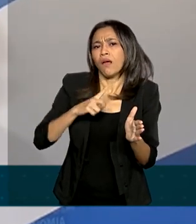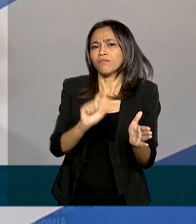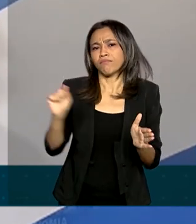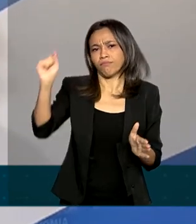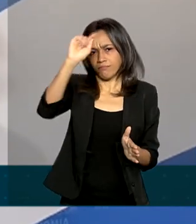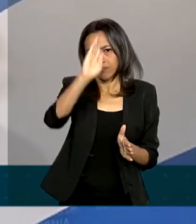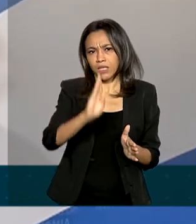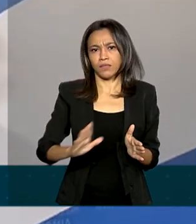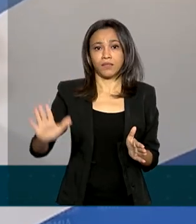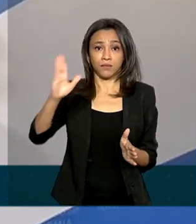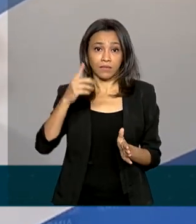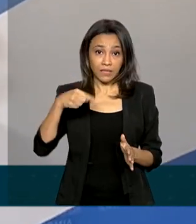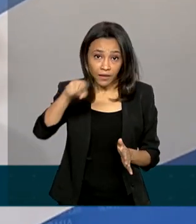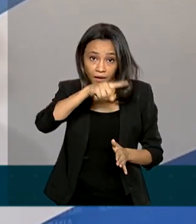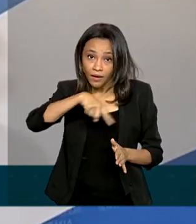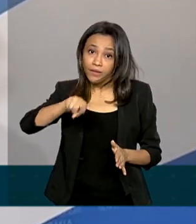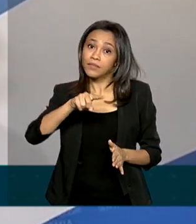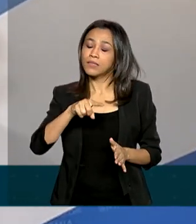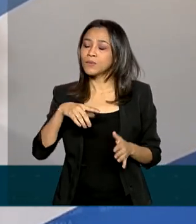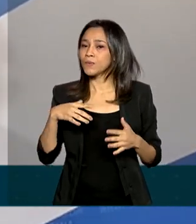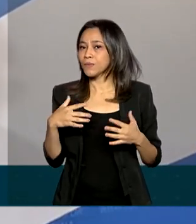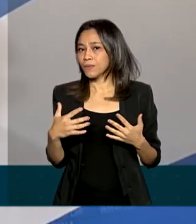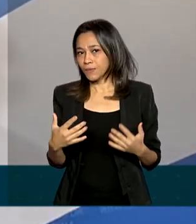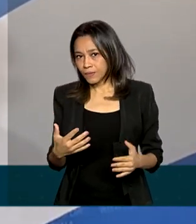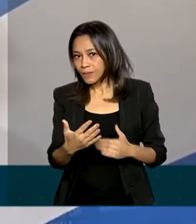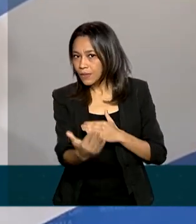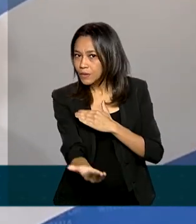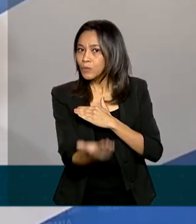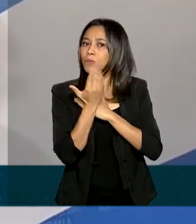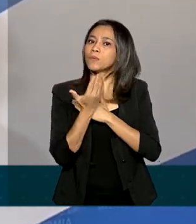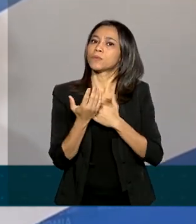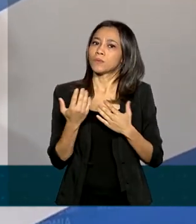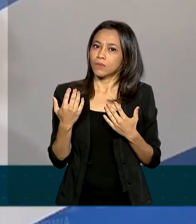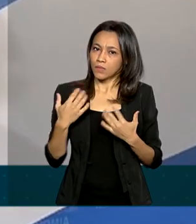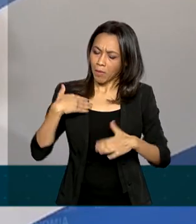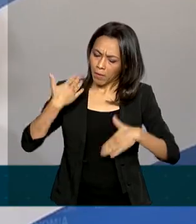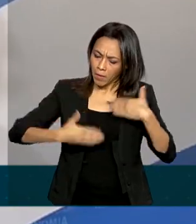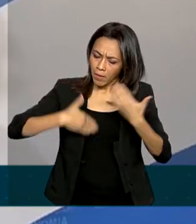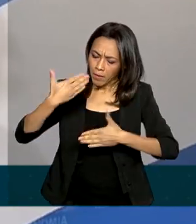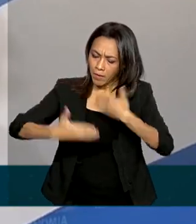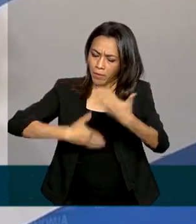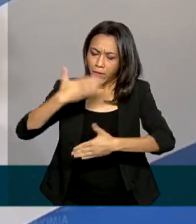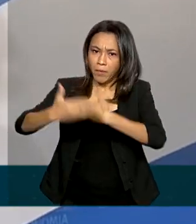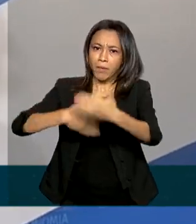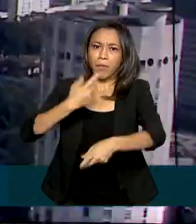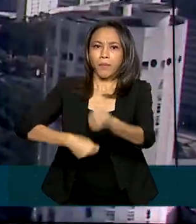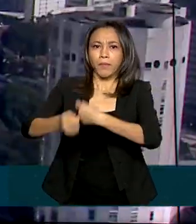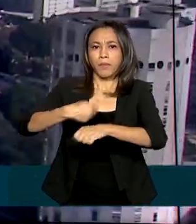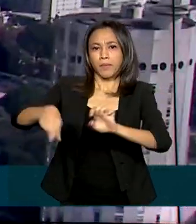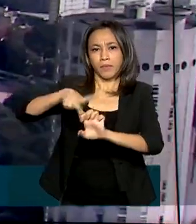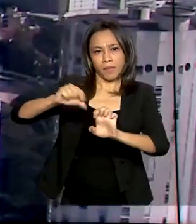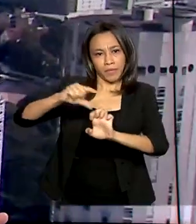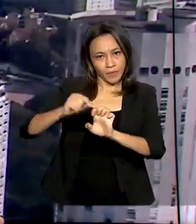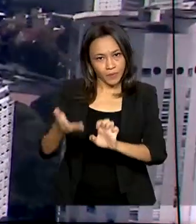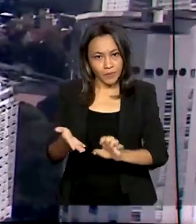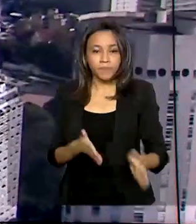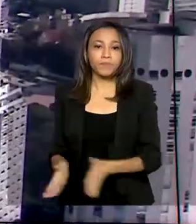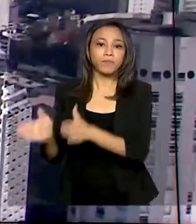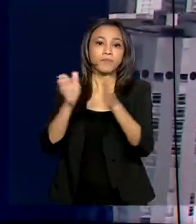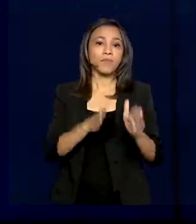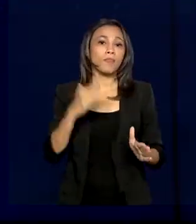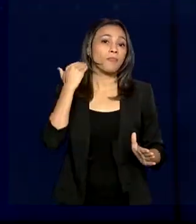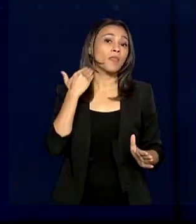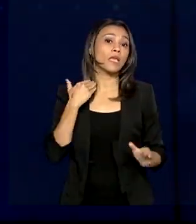o país e que, portanto, fazem a nossa energia empreendedora e a nossa economia girar. A Caixa